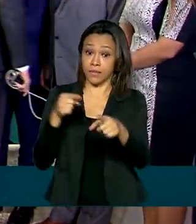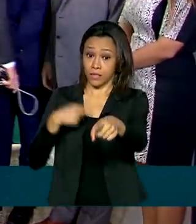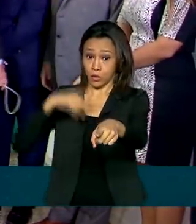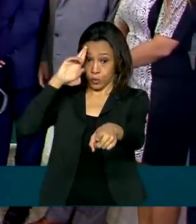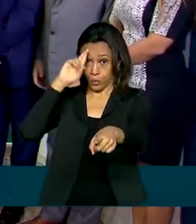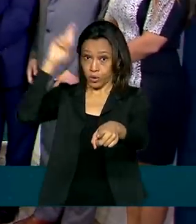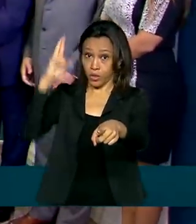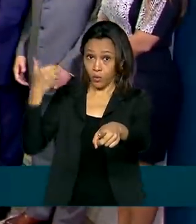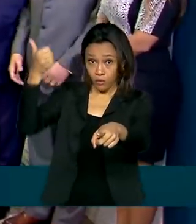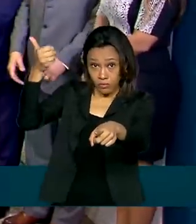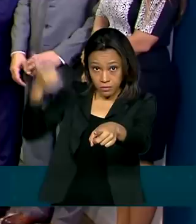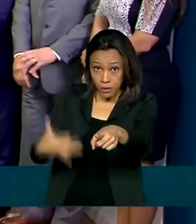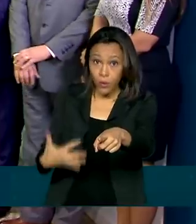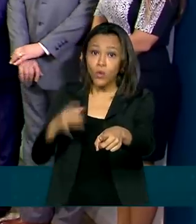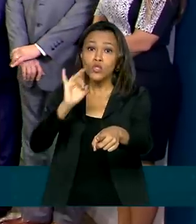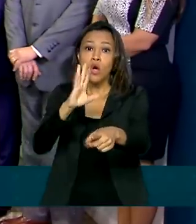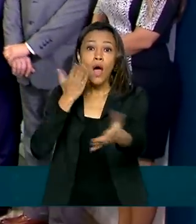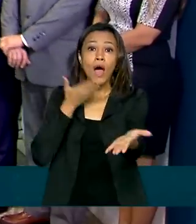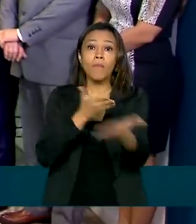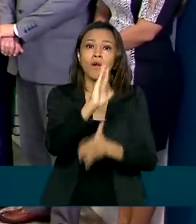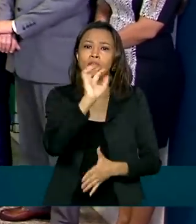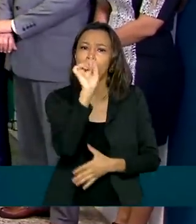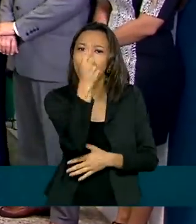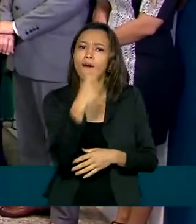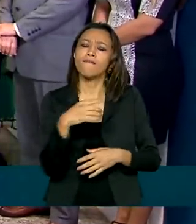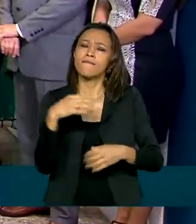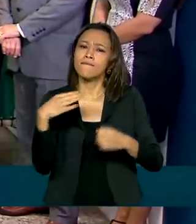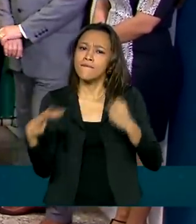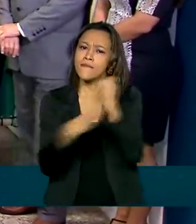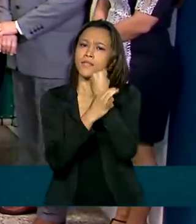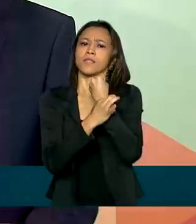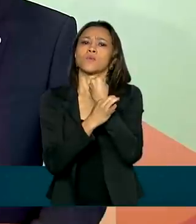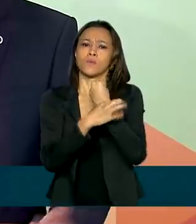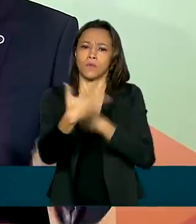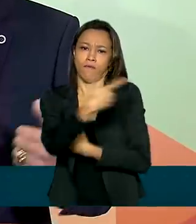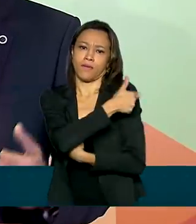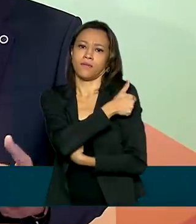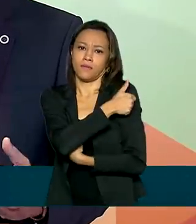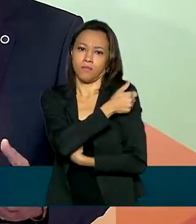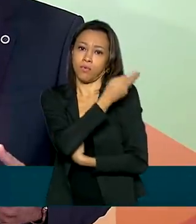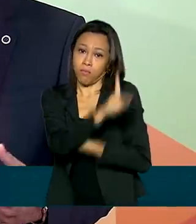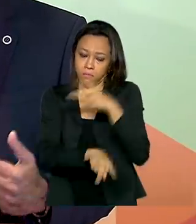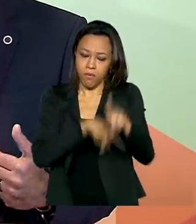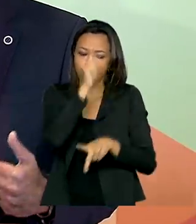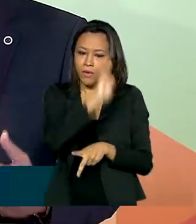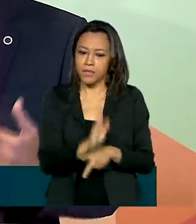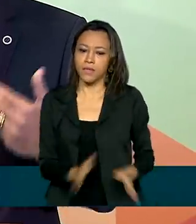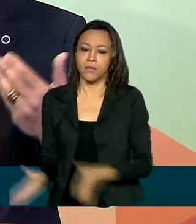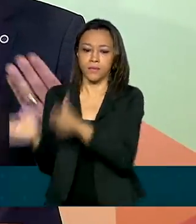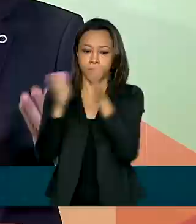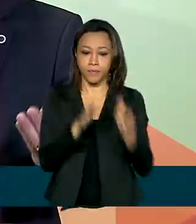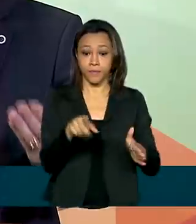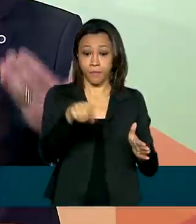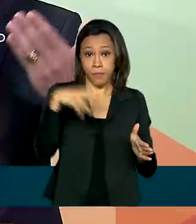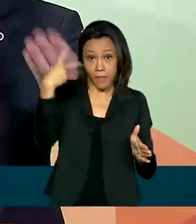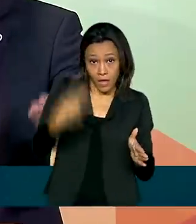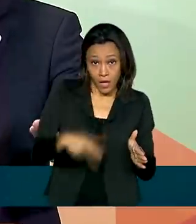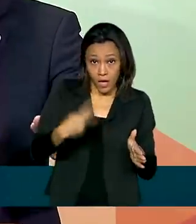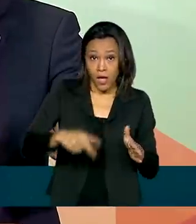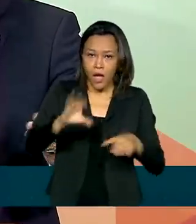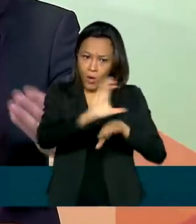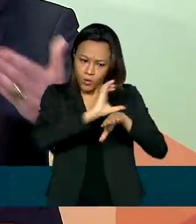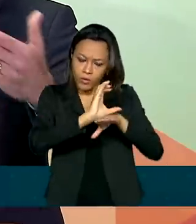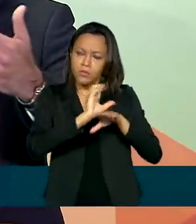o compromisso de apenas aprovar uma vacina segura para os brasileiros. O nosso dever constitucional é fornecer a